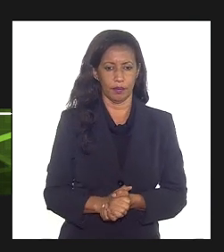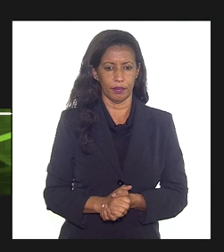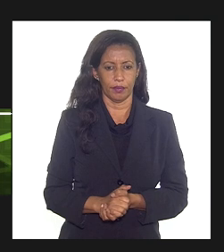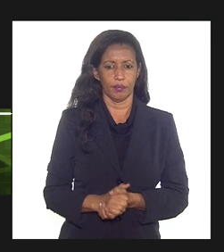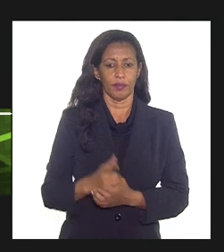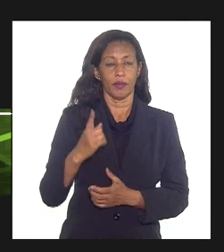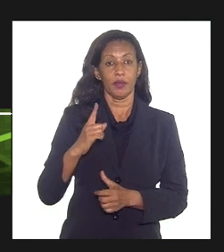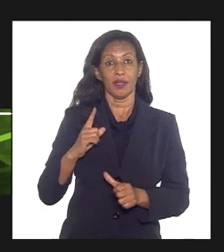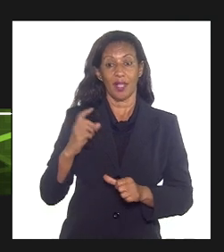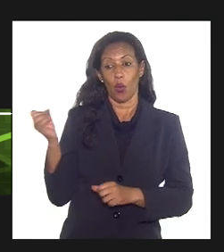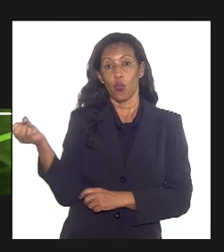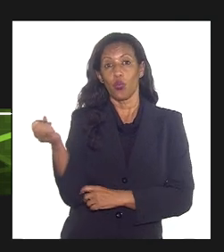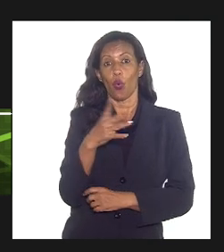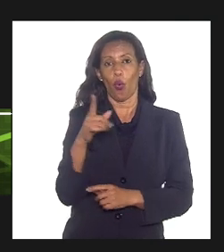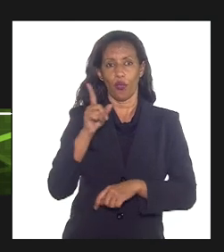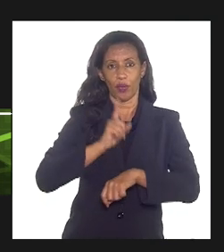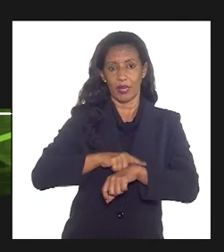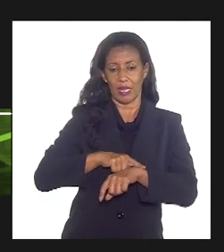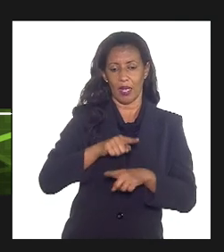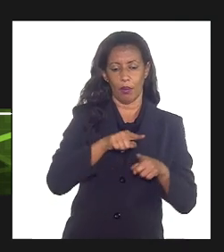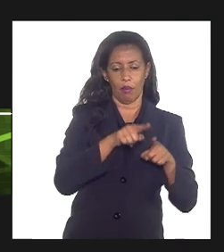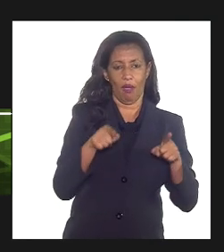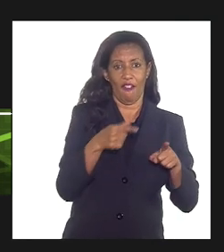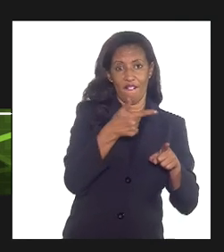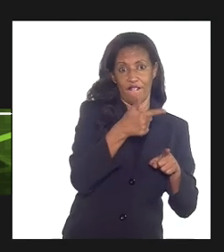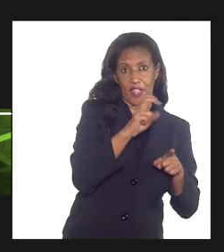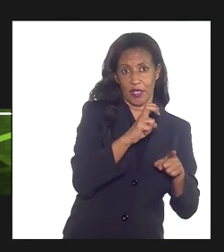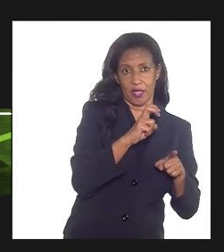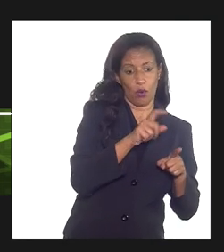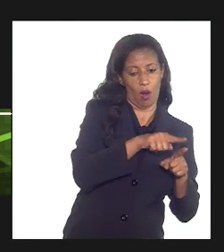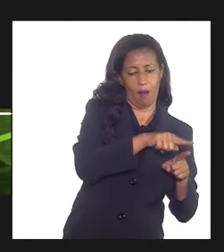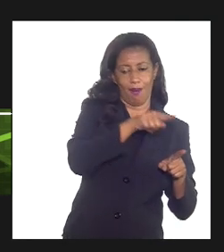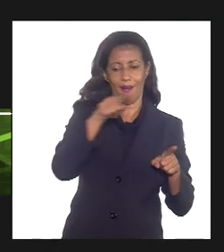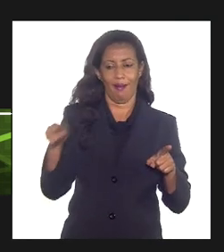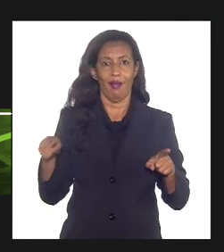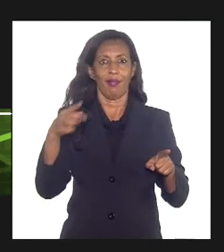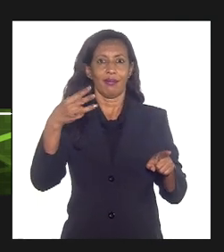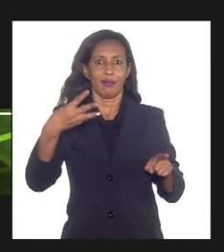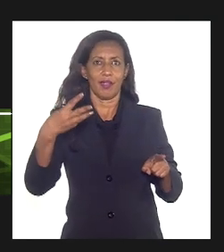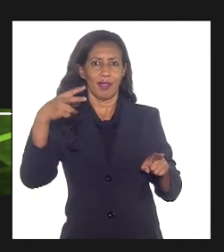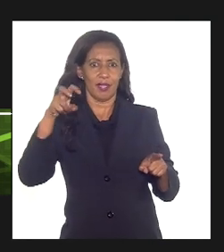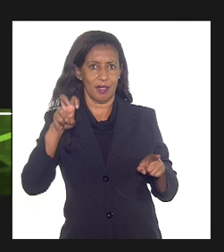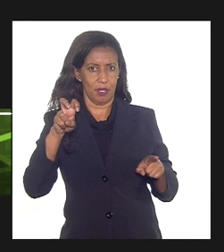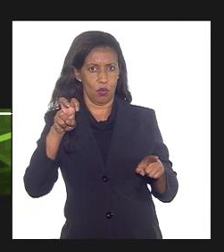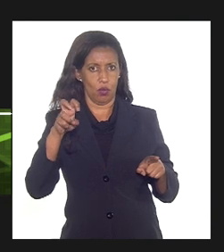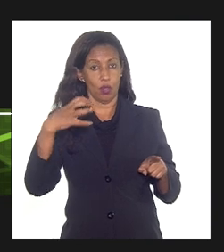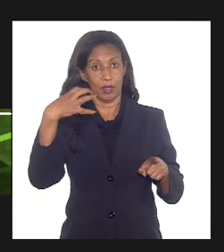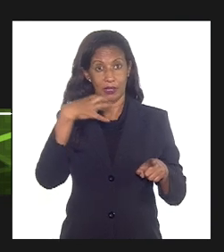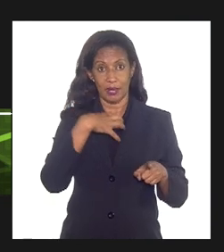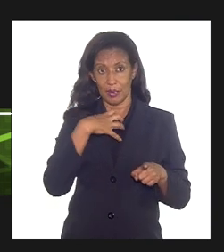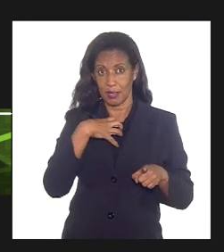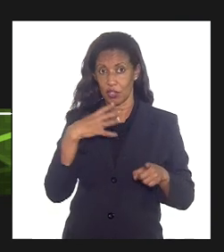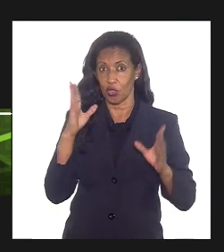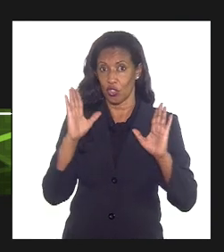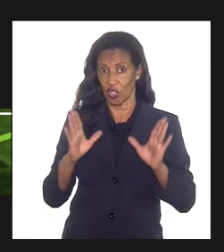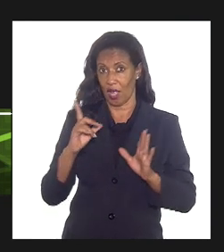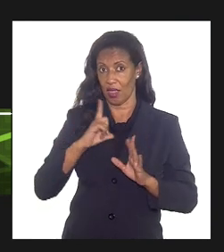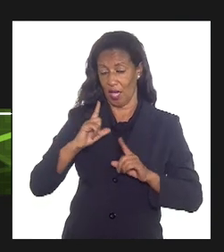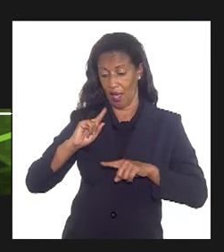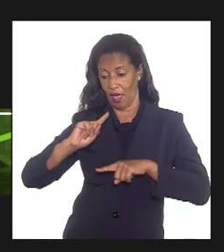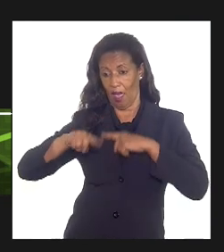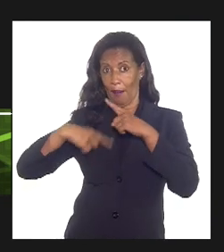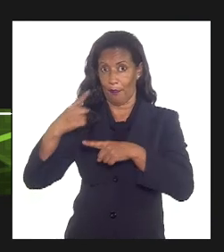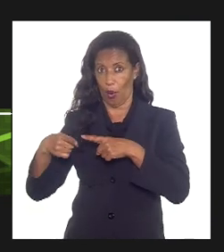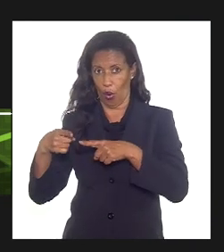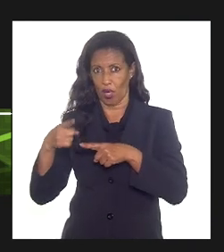novo prazo de 35 anos. Então, nesse sentido, nós já teríamos aqui, após a